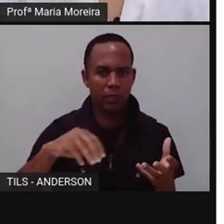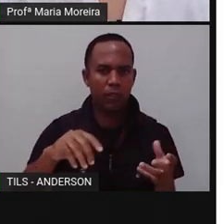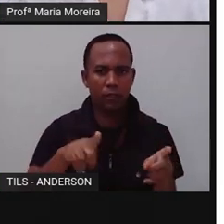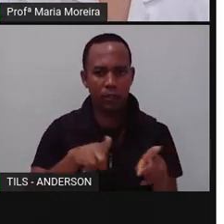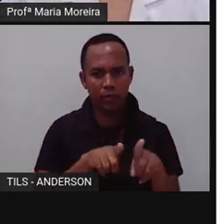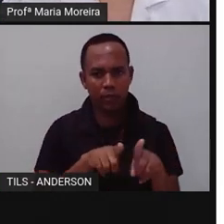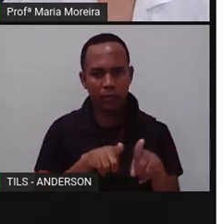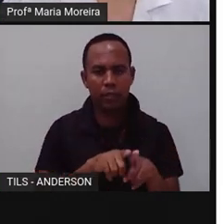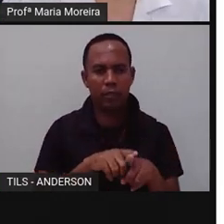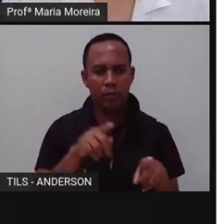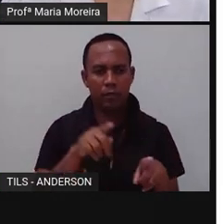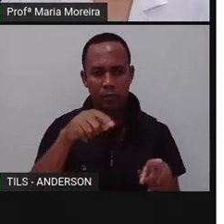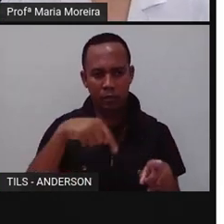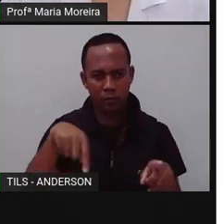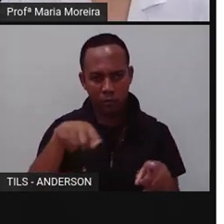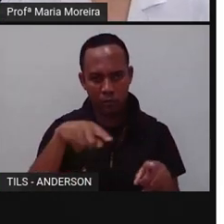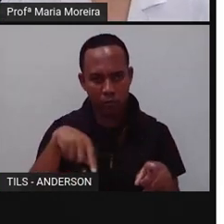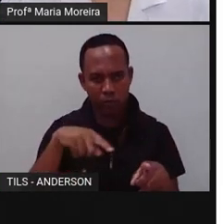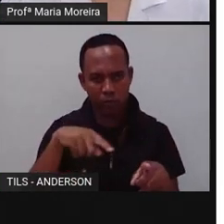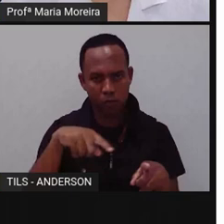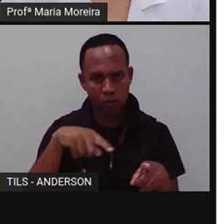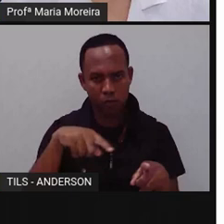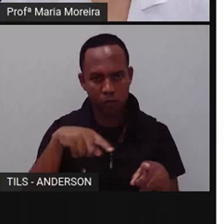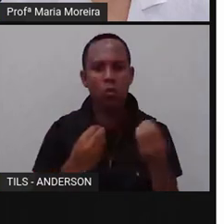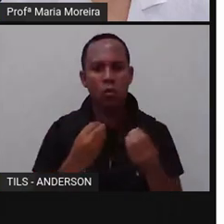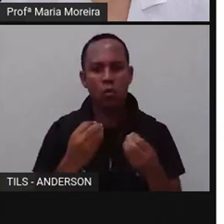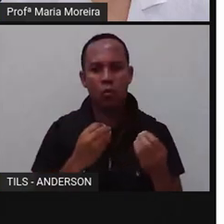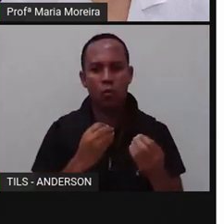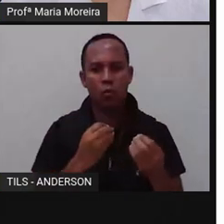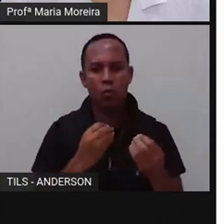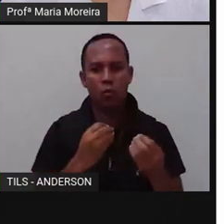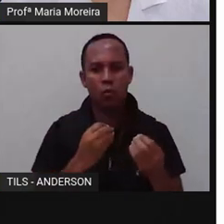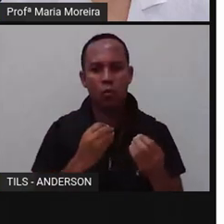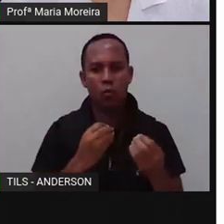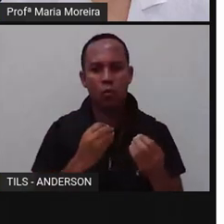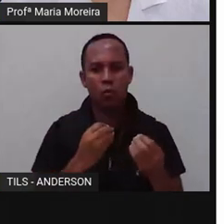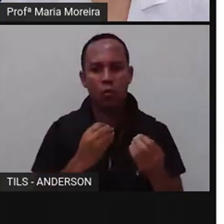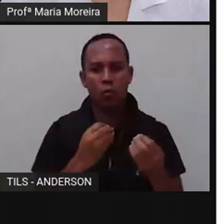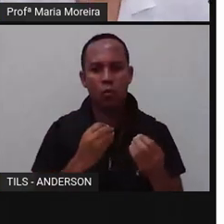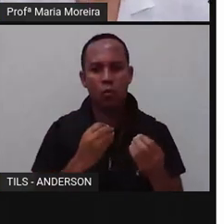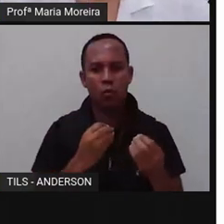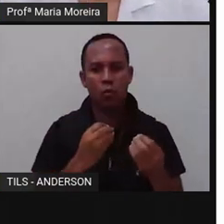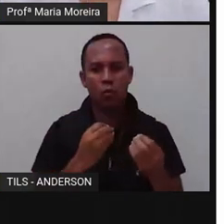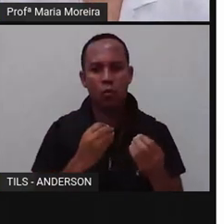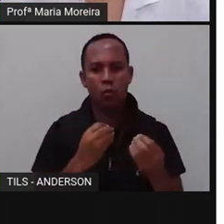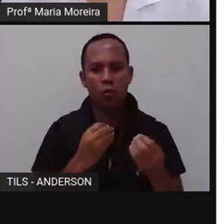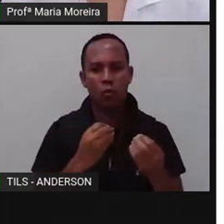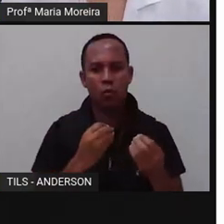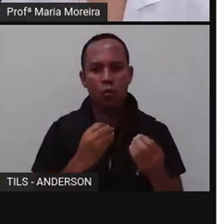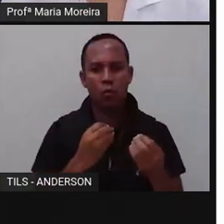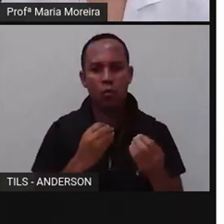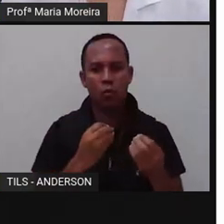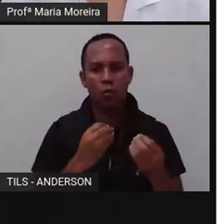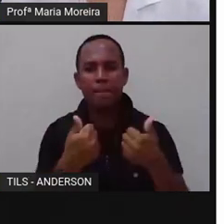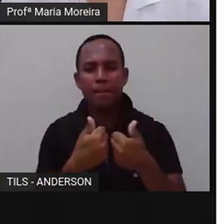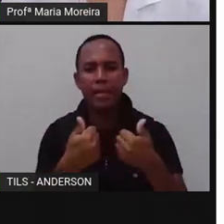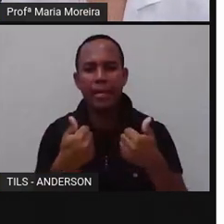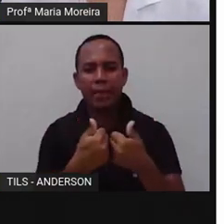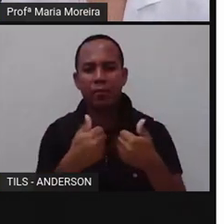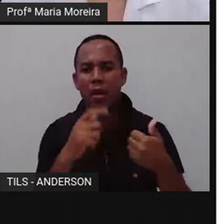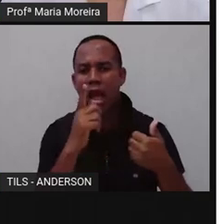Nós humanos íamos ao seu encontro e instalávamos nossa moradia próxima a fontes do líquido